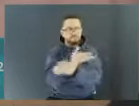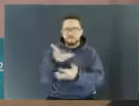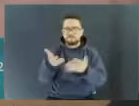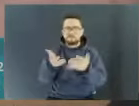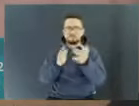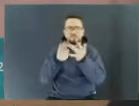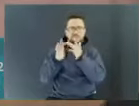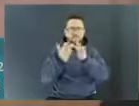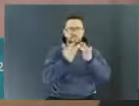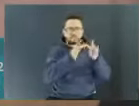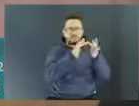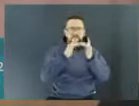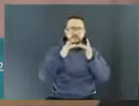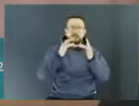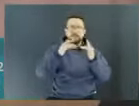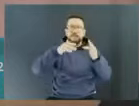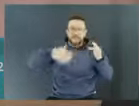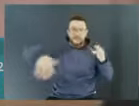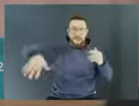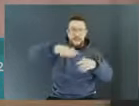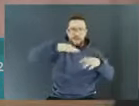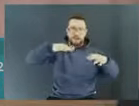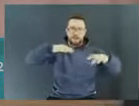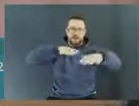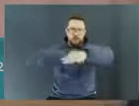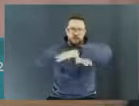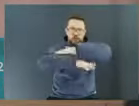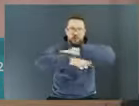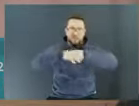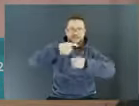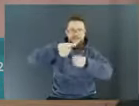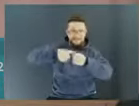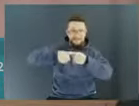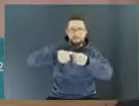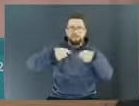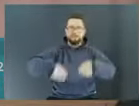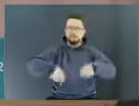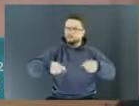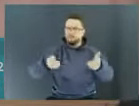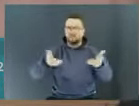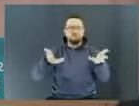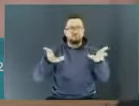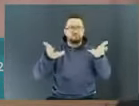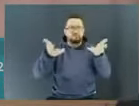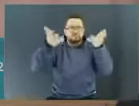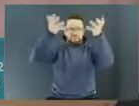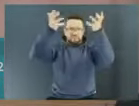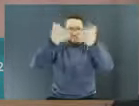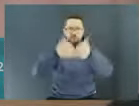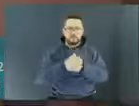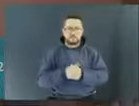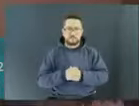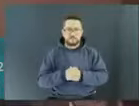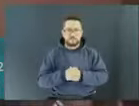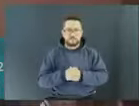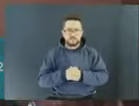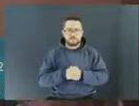eu presidente da comissão do urbanismo e a gente se coloca à disposição para tentar avançar nessa pauta. Vereador, professor Euler.